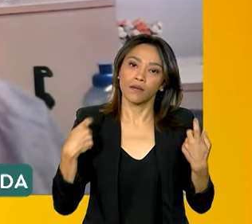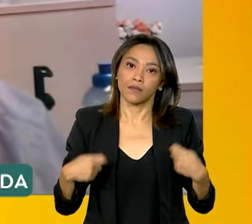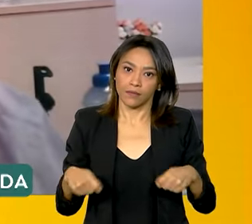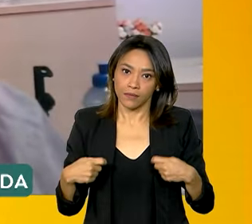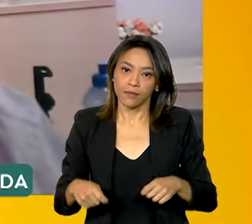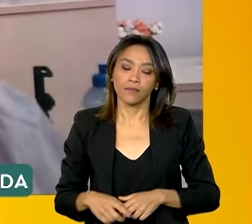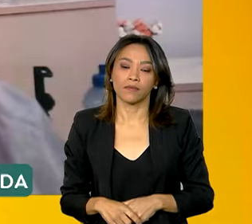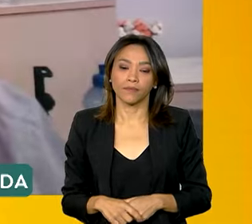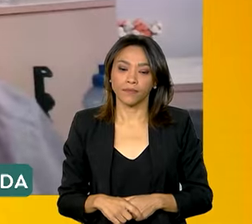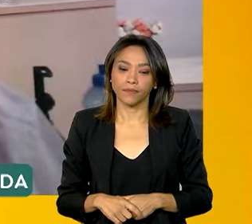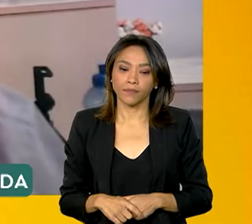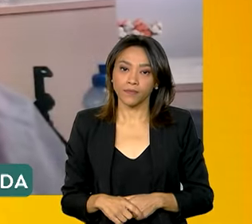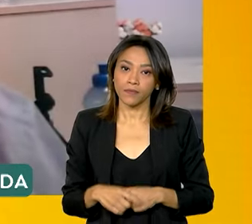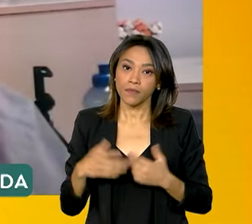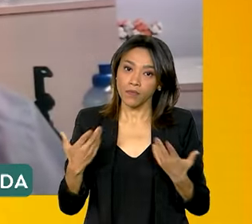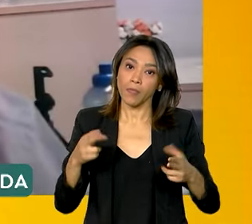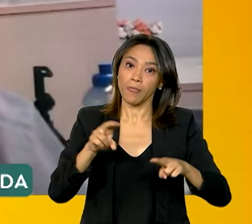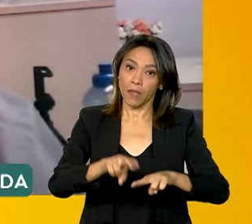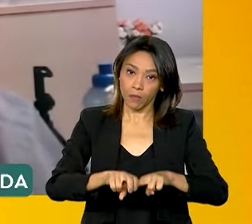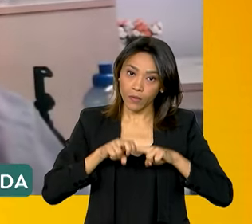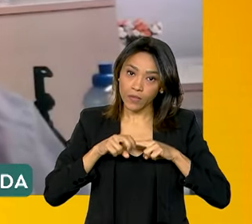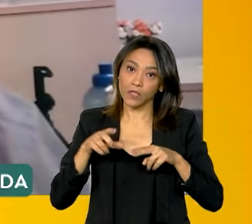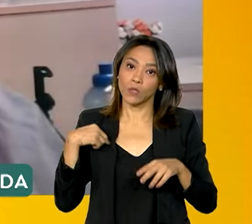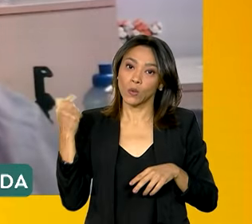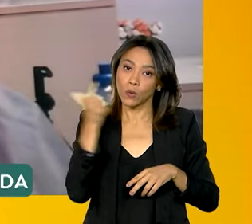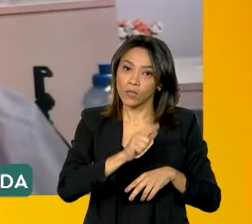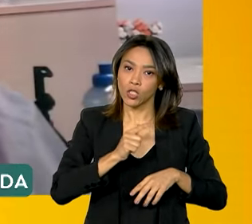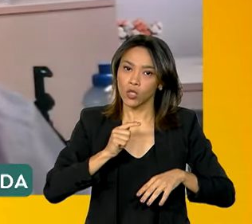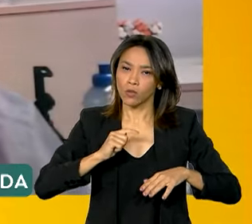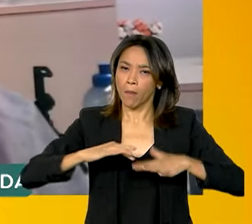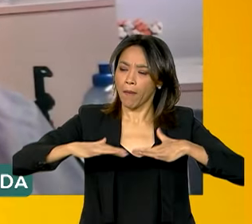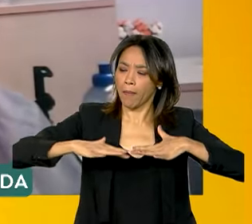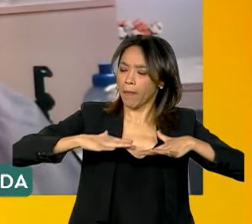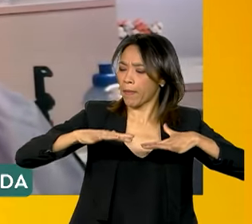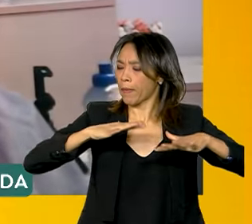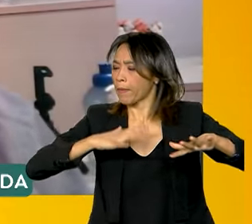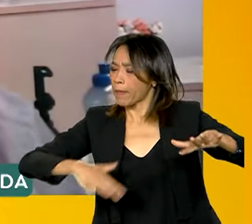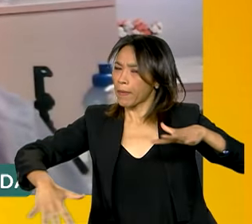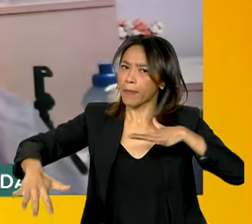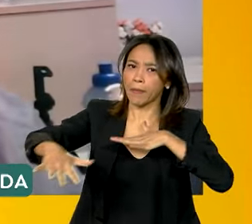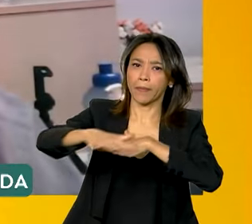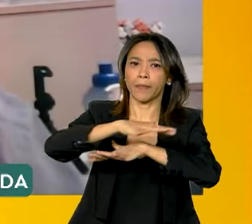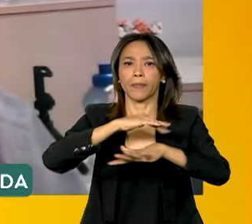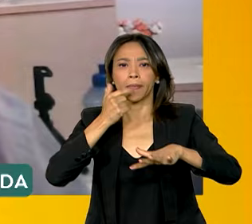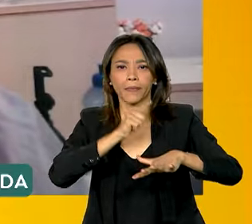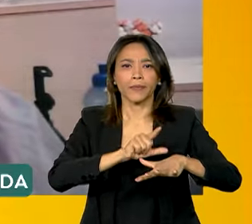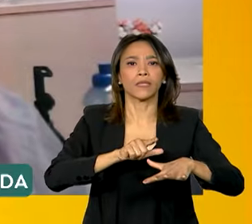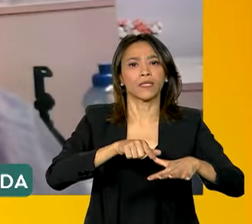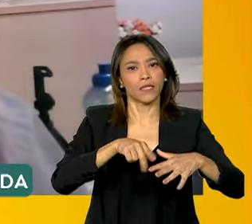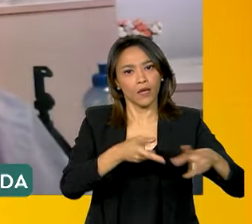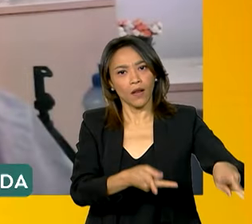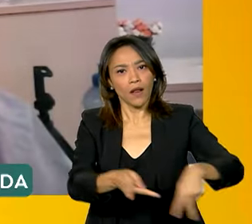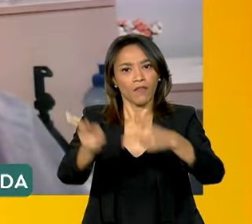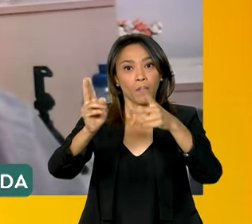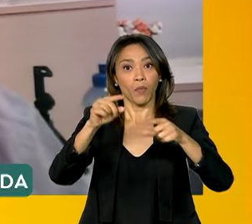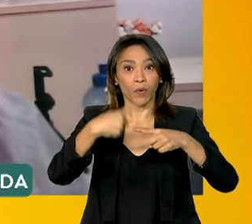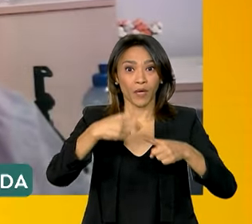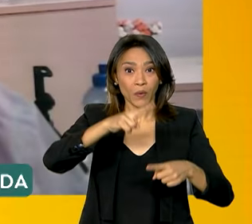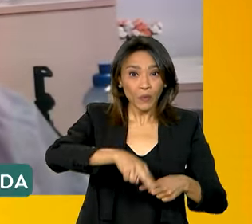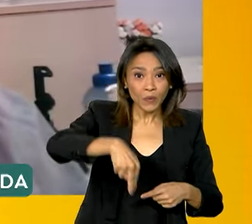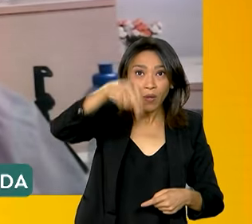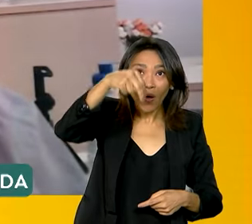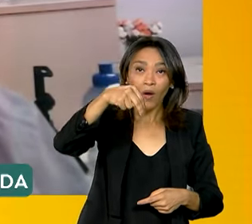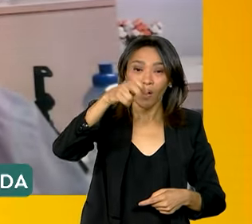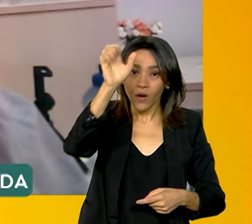com isso, dinamizar ainda mais. Mas, muito provavelmente, porque esse escoamento para a região norte do país